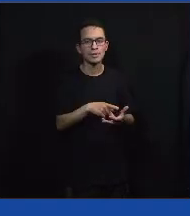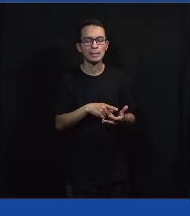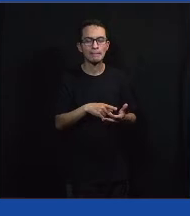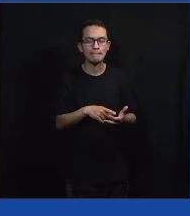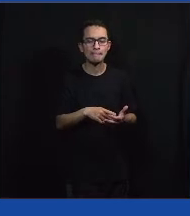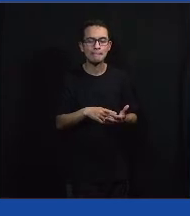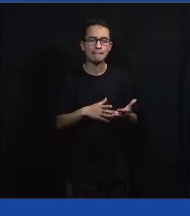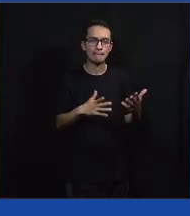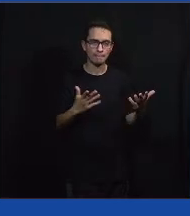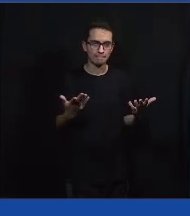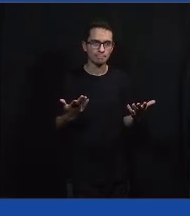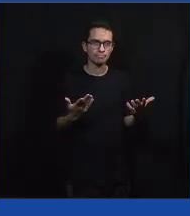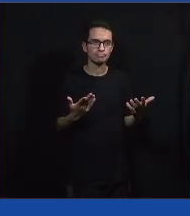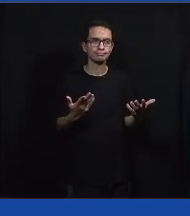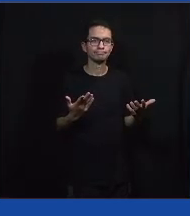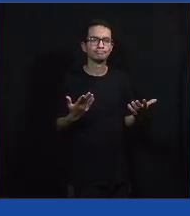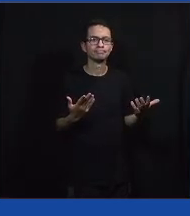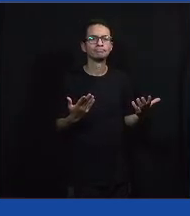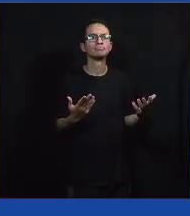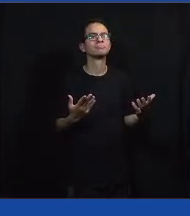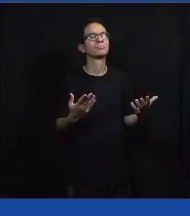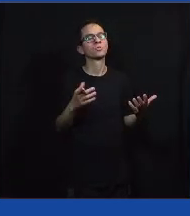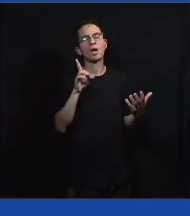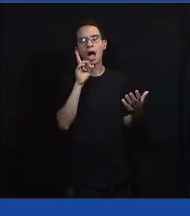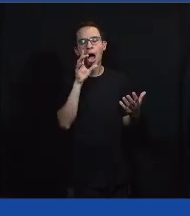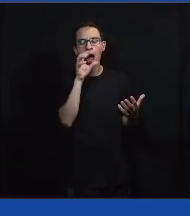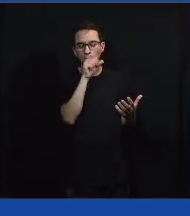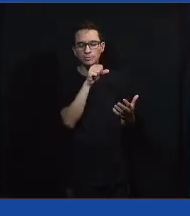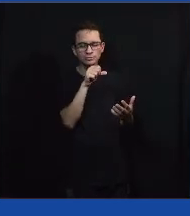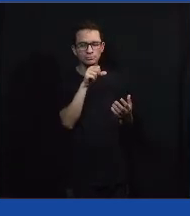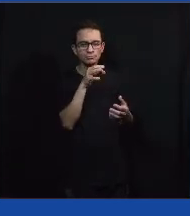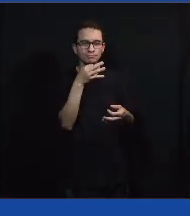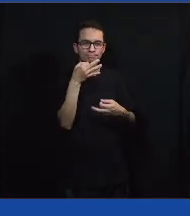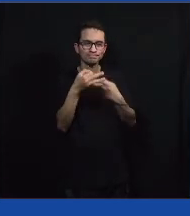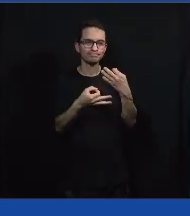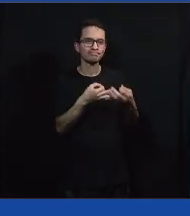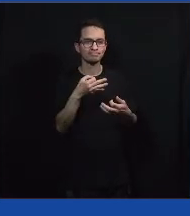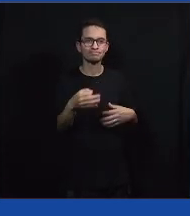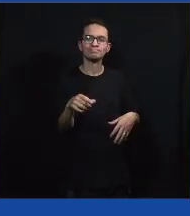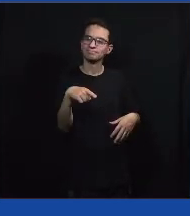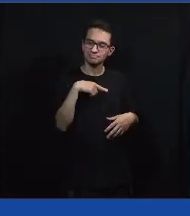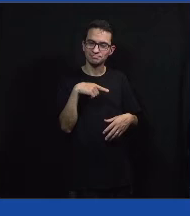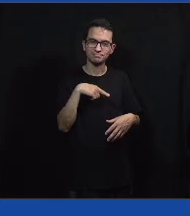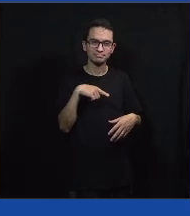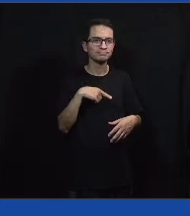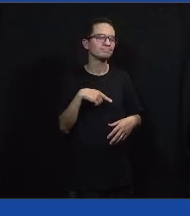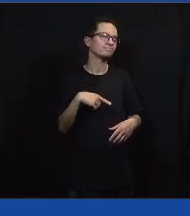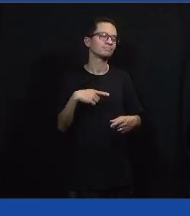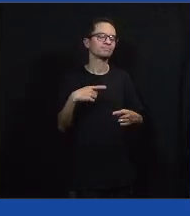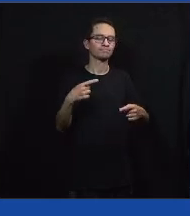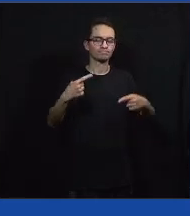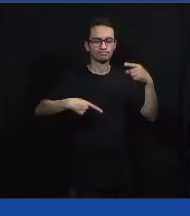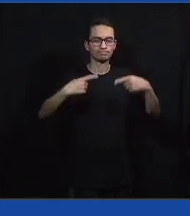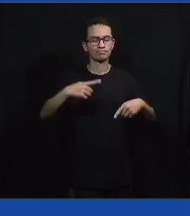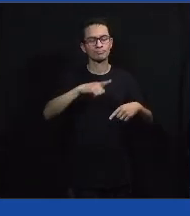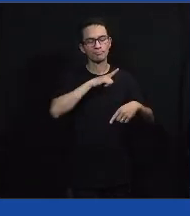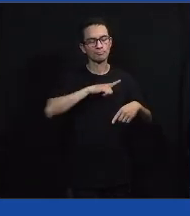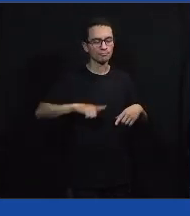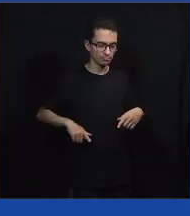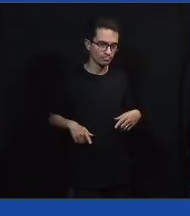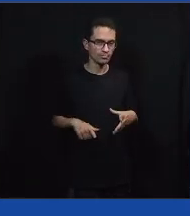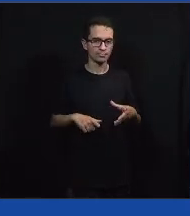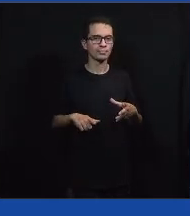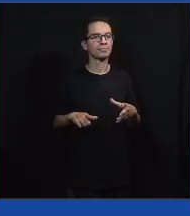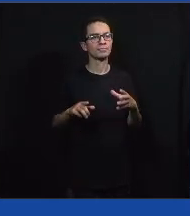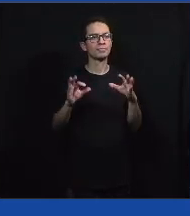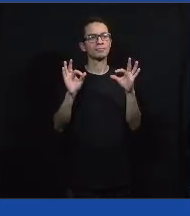Acho que até fazendo um parênteses aqui, aqui no Politisia a gente tende a trabalhar com uma visão de políticas públicas multicêntrica. Então,